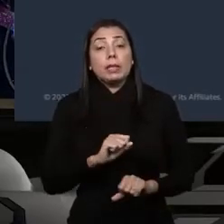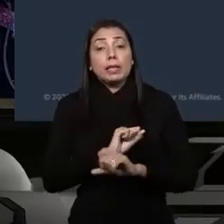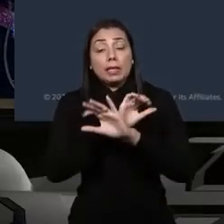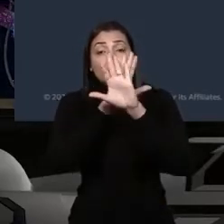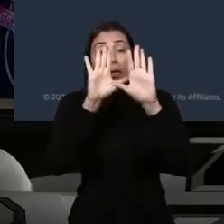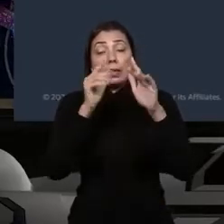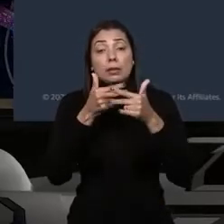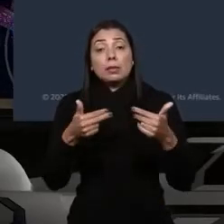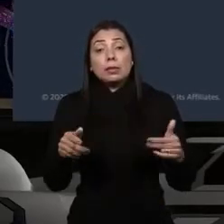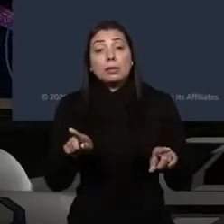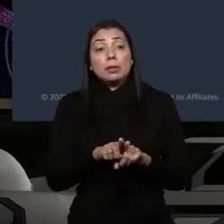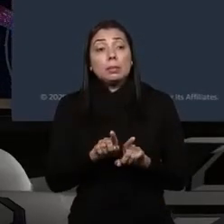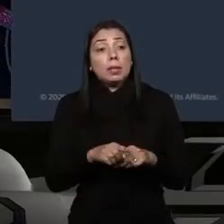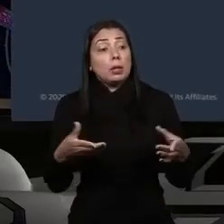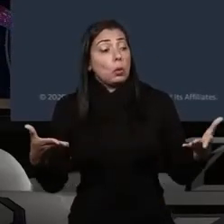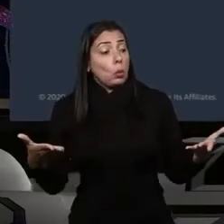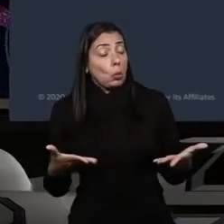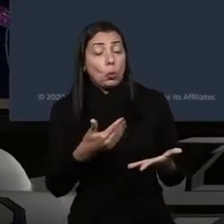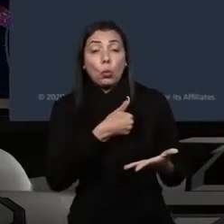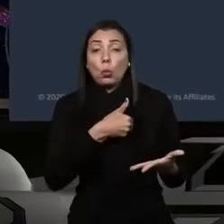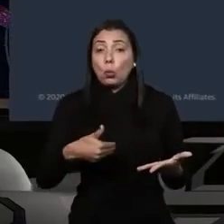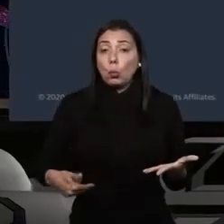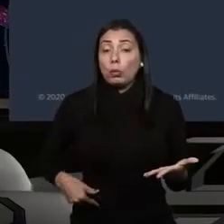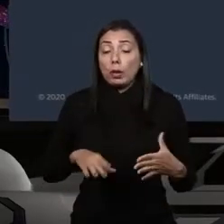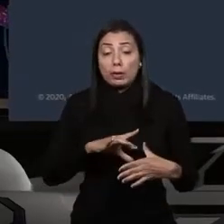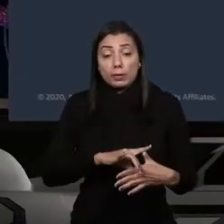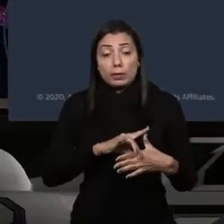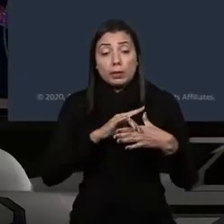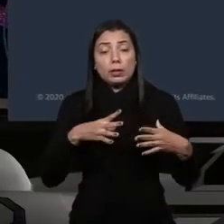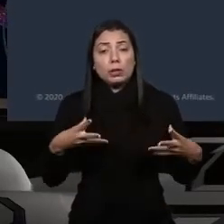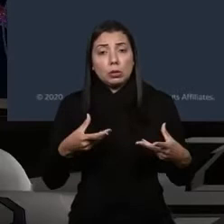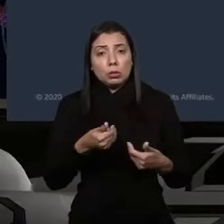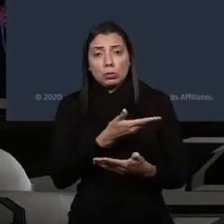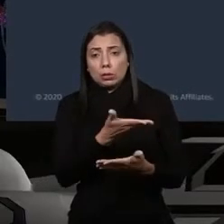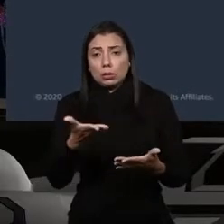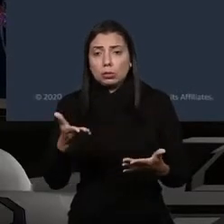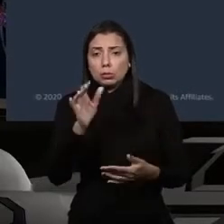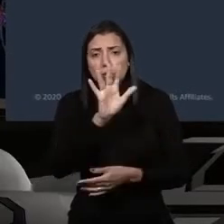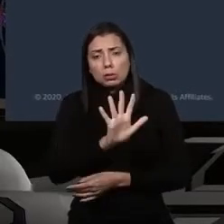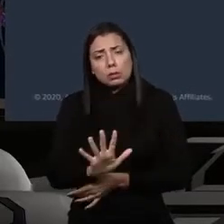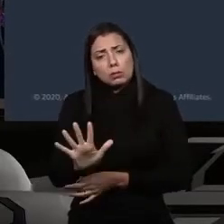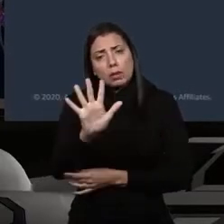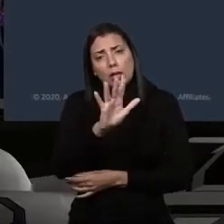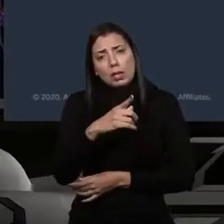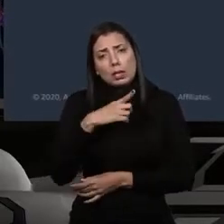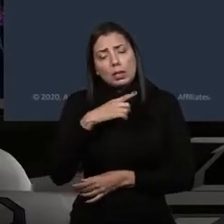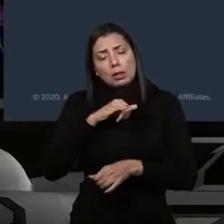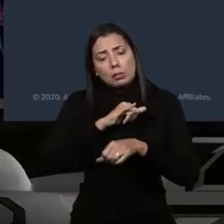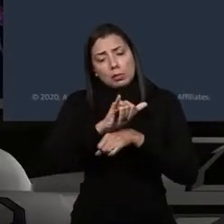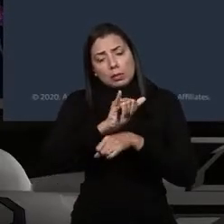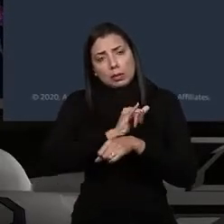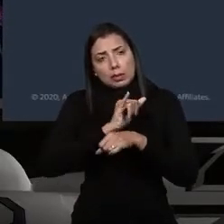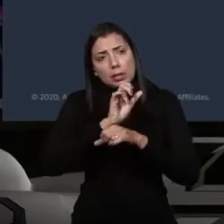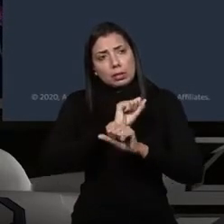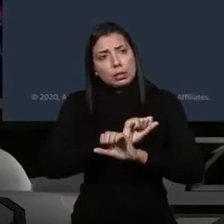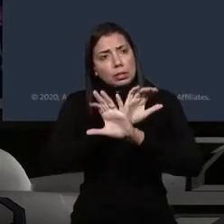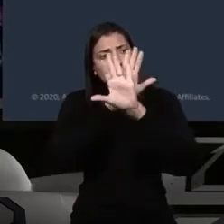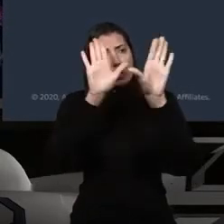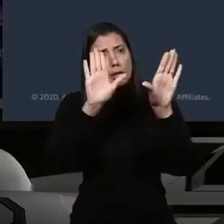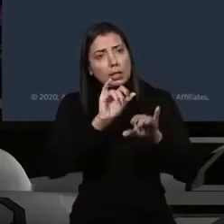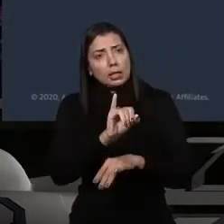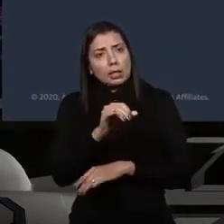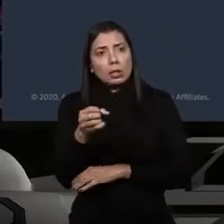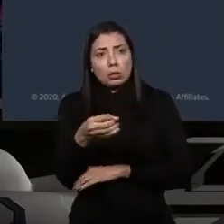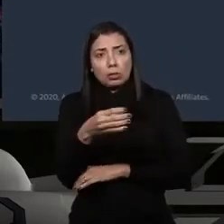fator. Hoje o governo liderando aí todas as suas esferas tem uma estratégia muito clara de inovação.